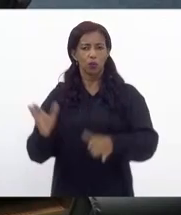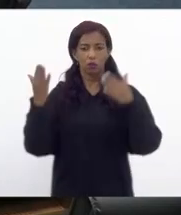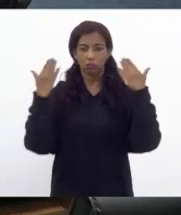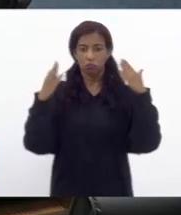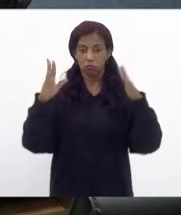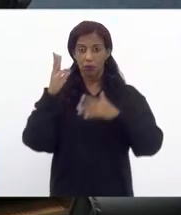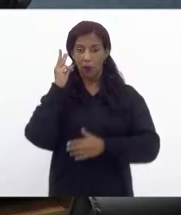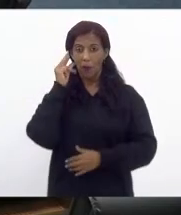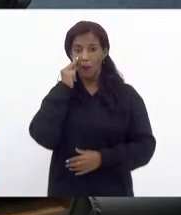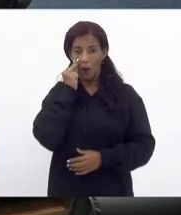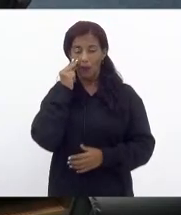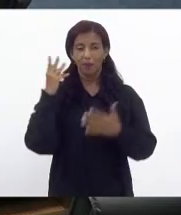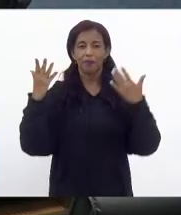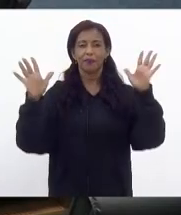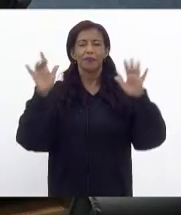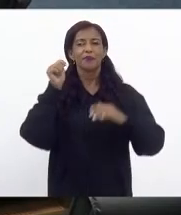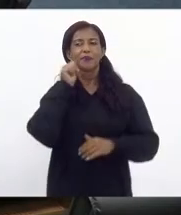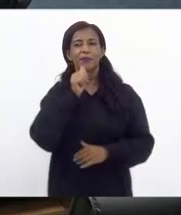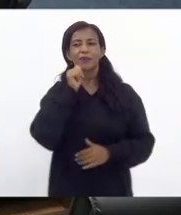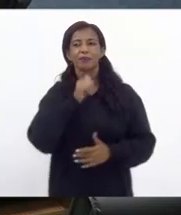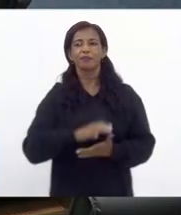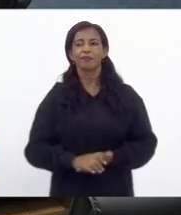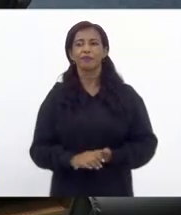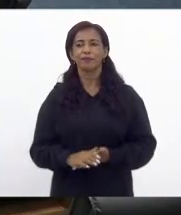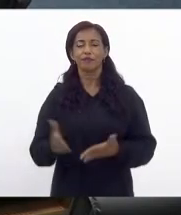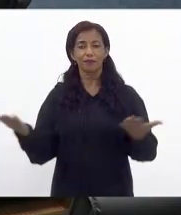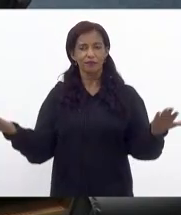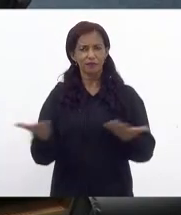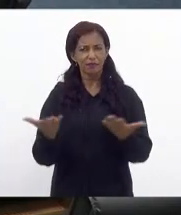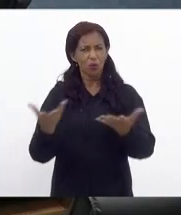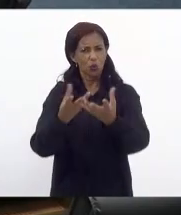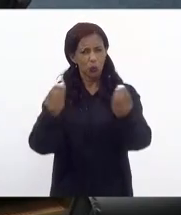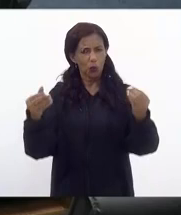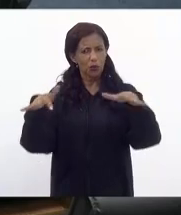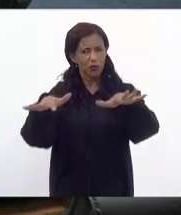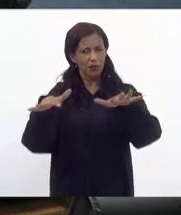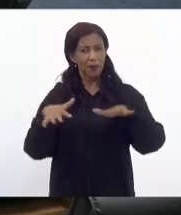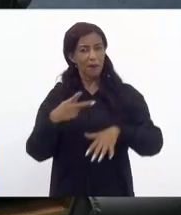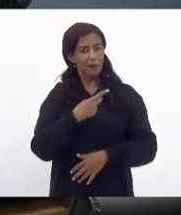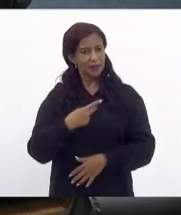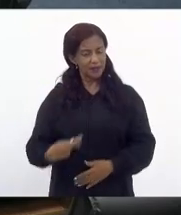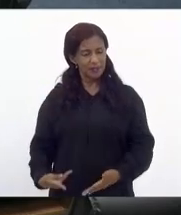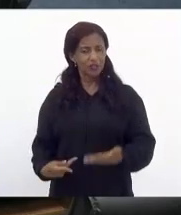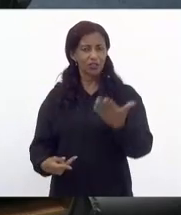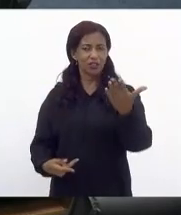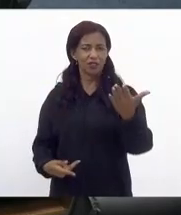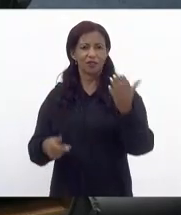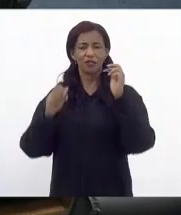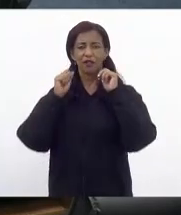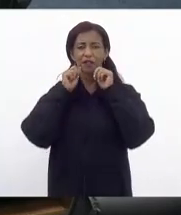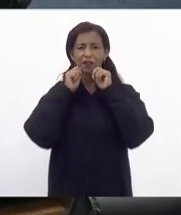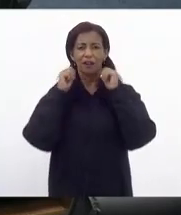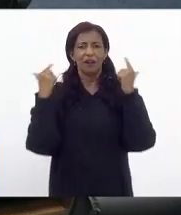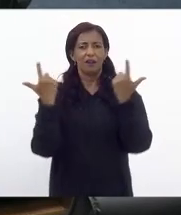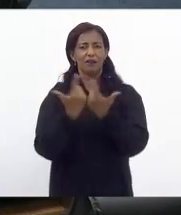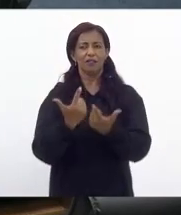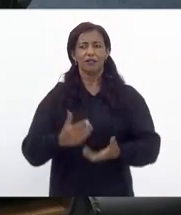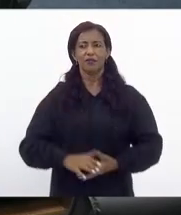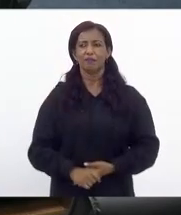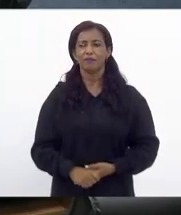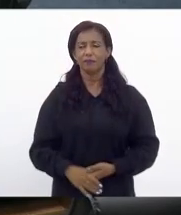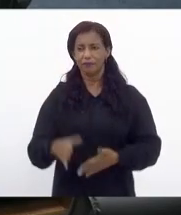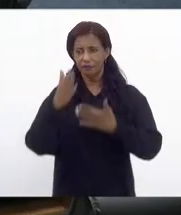Francisco parabéns as mulheres que estão hoje em maioria inclusive presidindo a Assembleia Legislativa